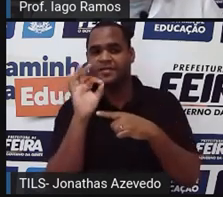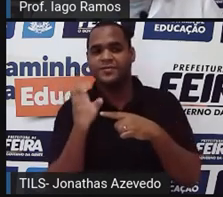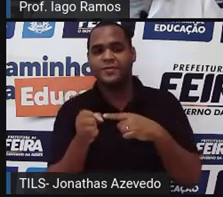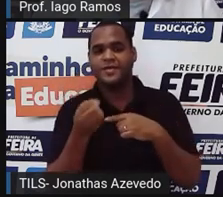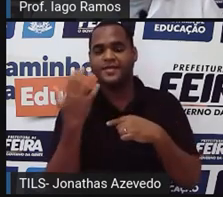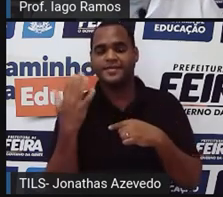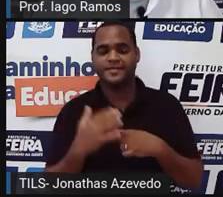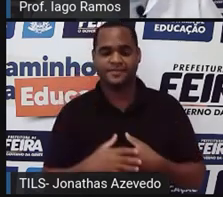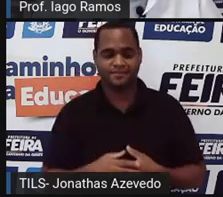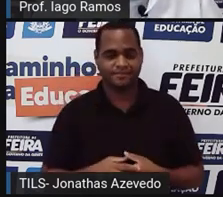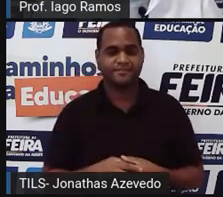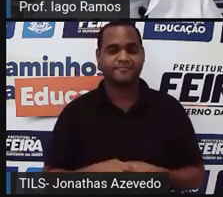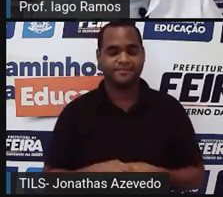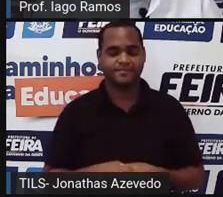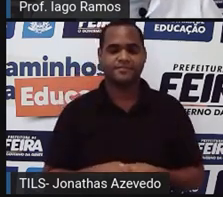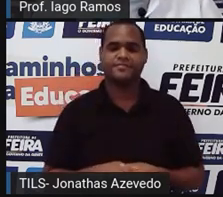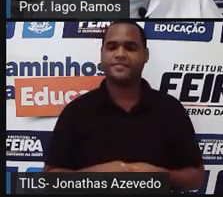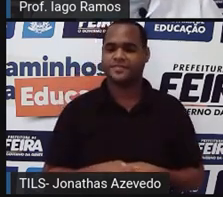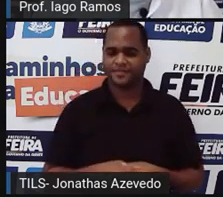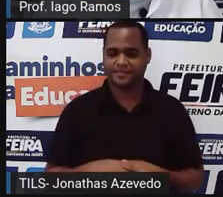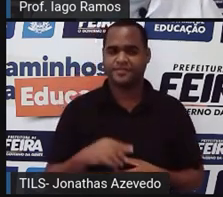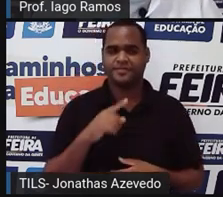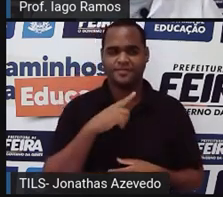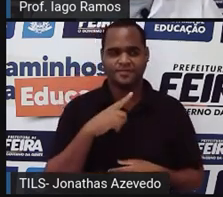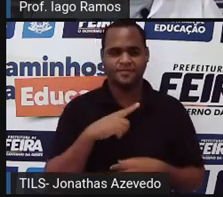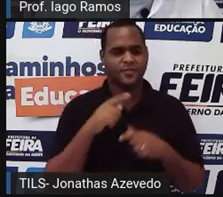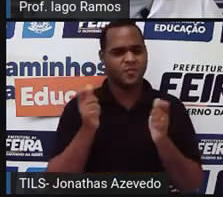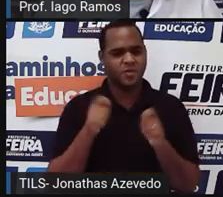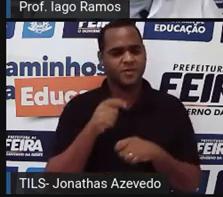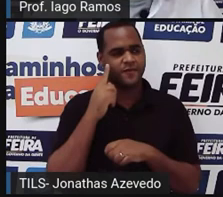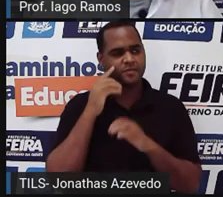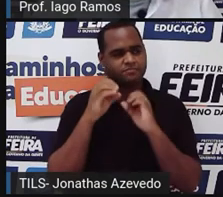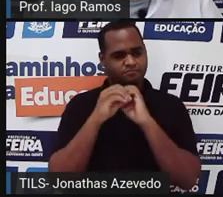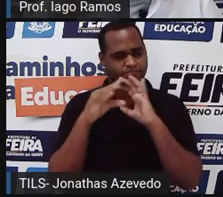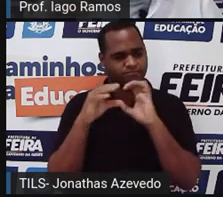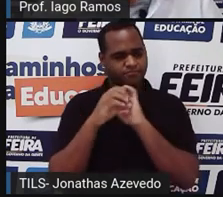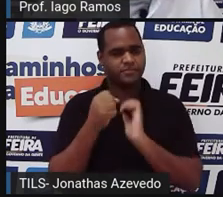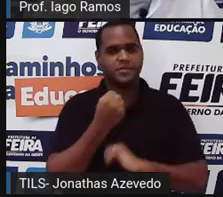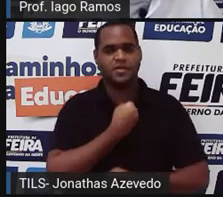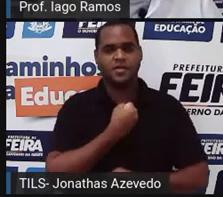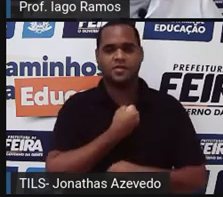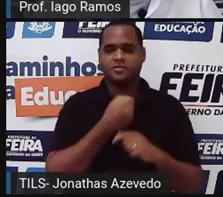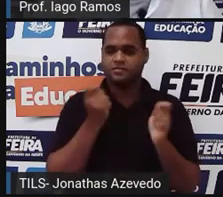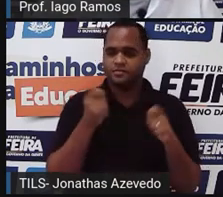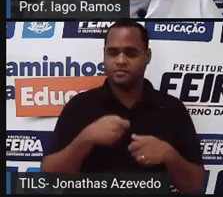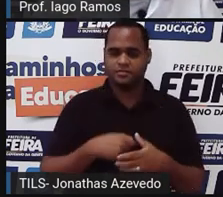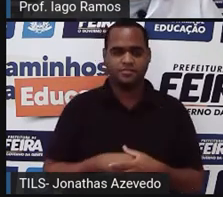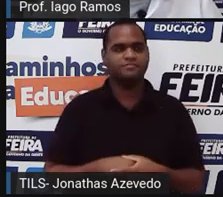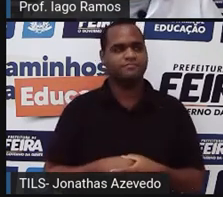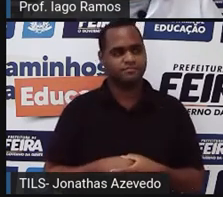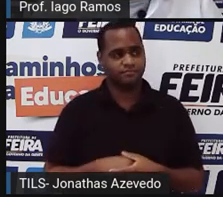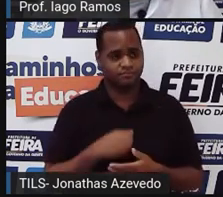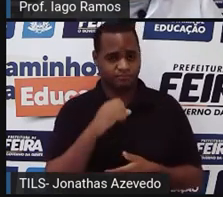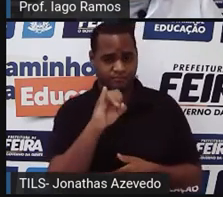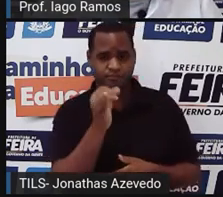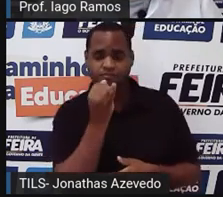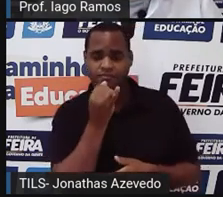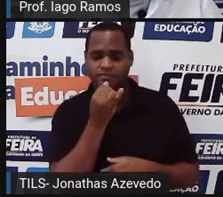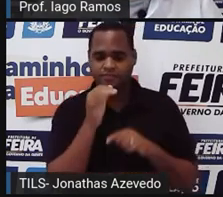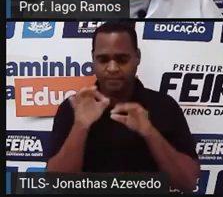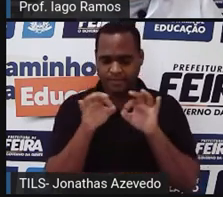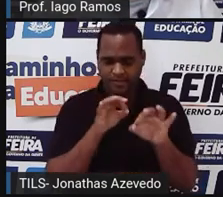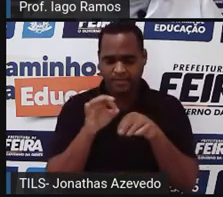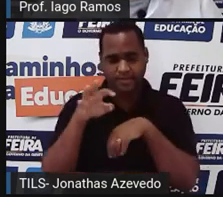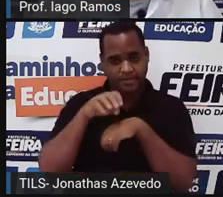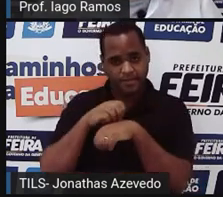tá? Então, há uma forma de eu descobrir esse número. Por quê? Porque se eu for fazer assim, ó, pegar o